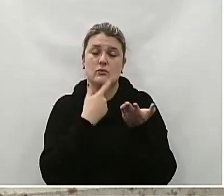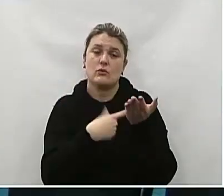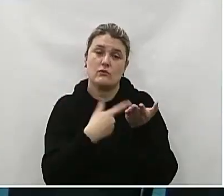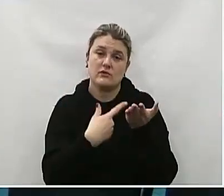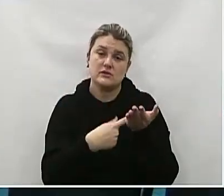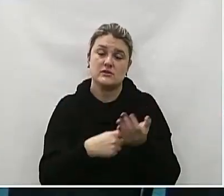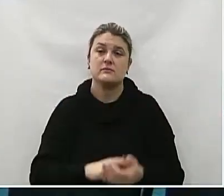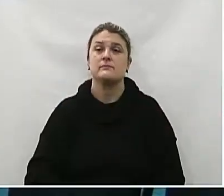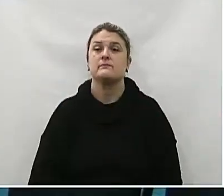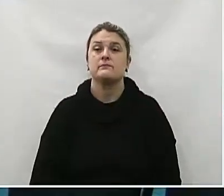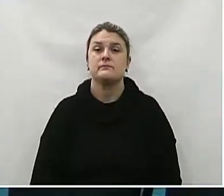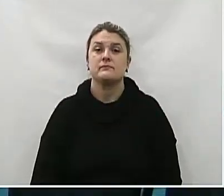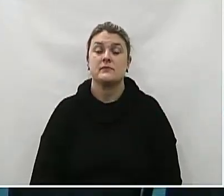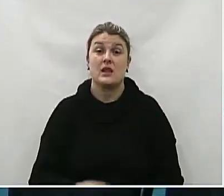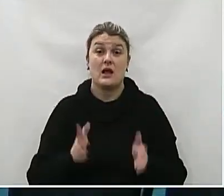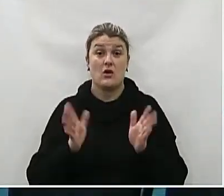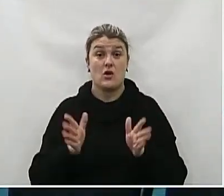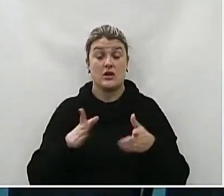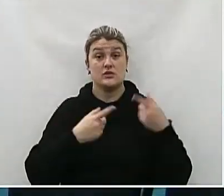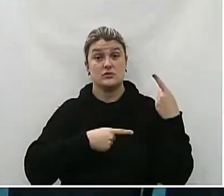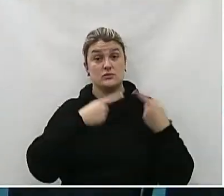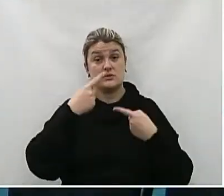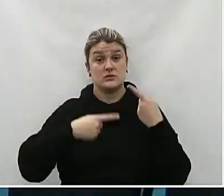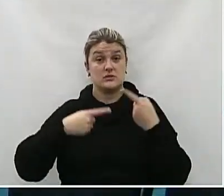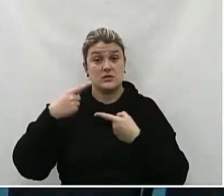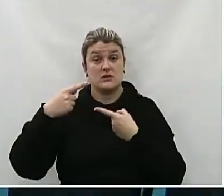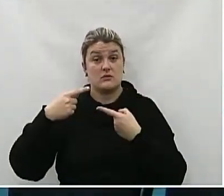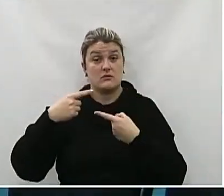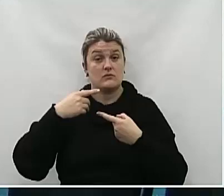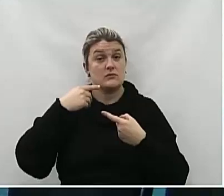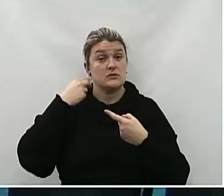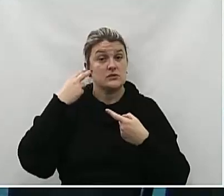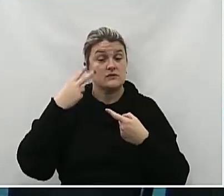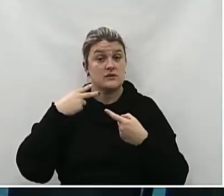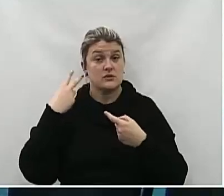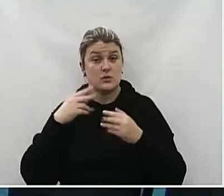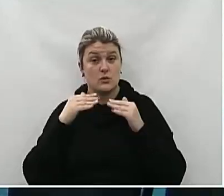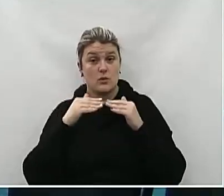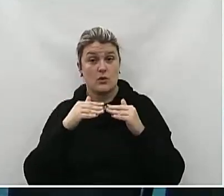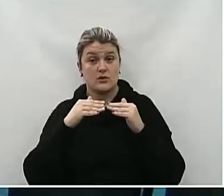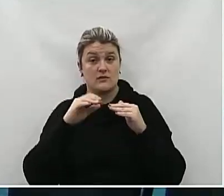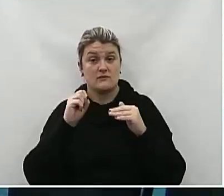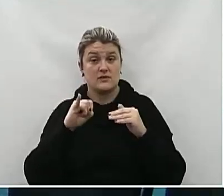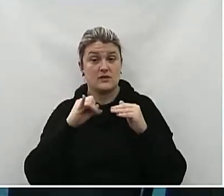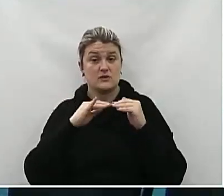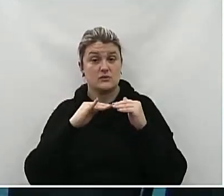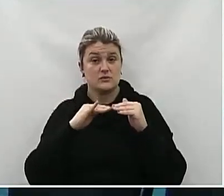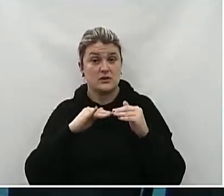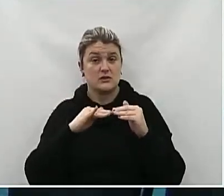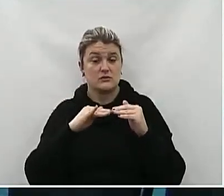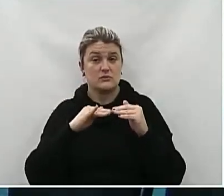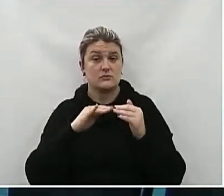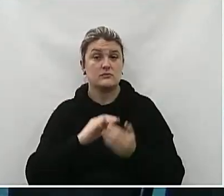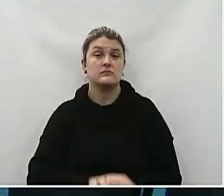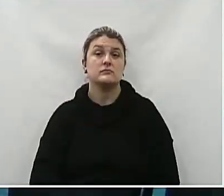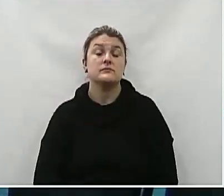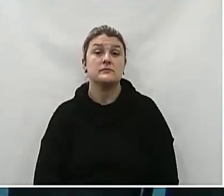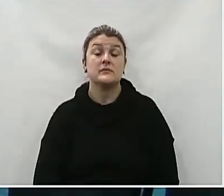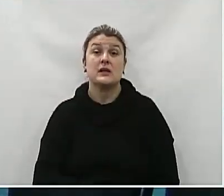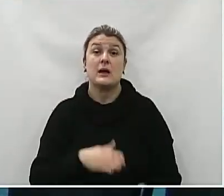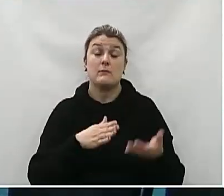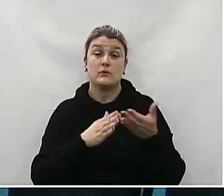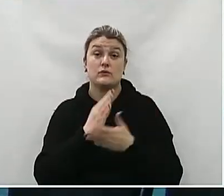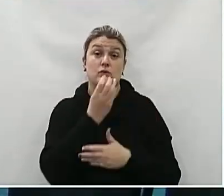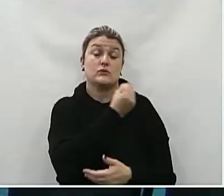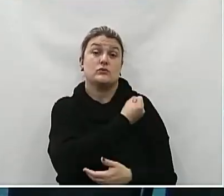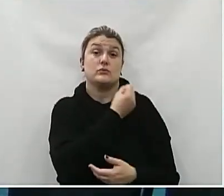Em discussão Em votação Senhores vereadores Que aprovam Permaneçam como estão Está aprovada A moção De número